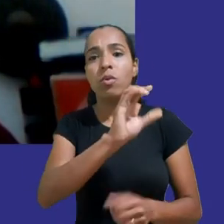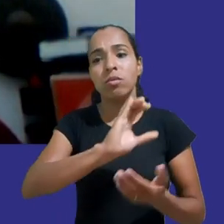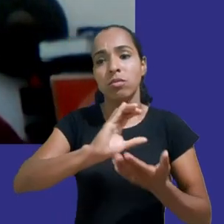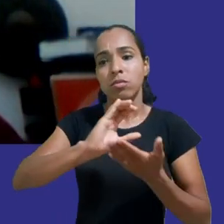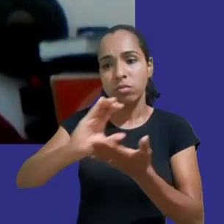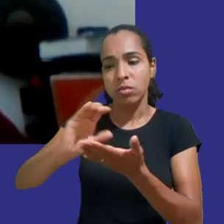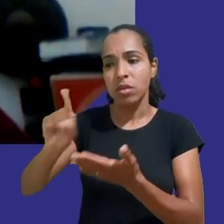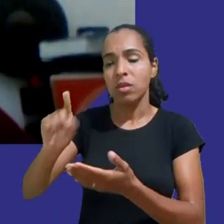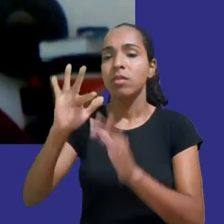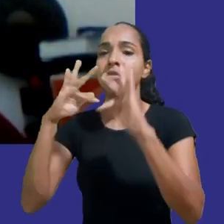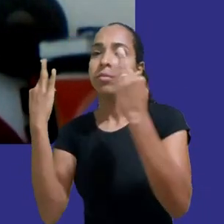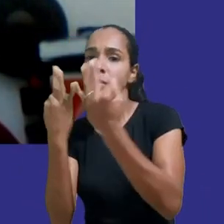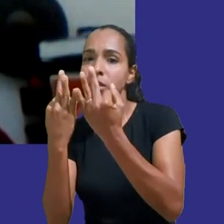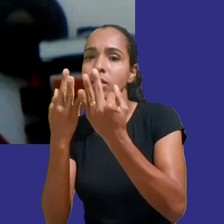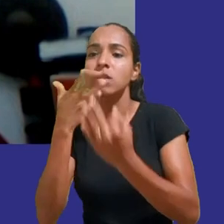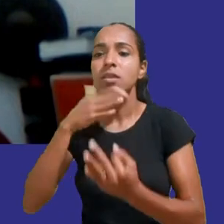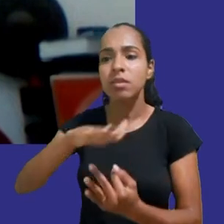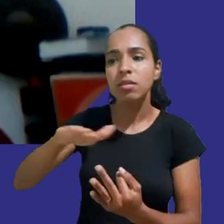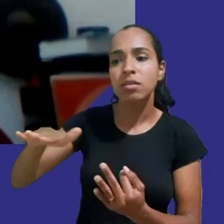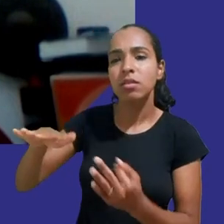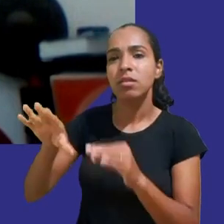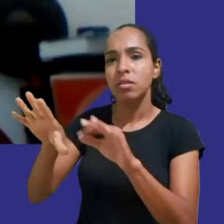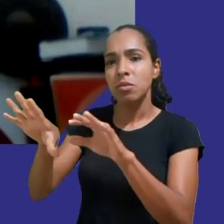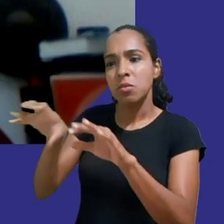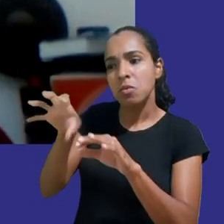dados que foram coletados ilegalmente